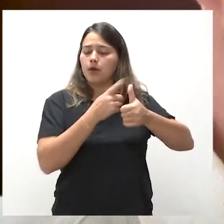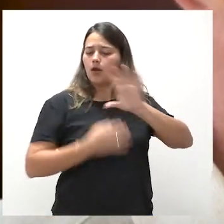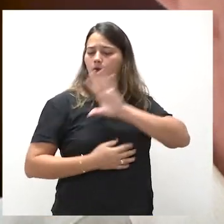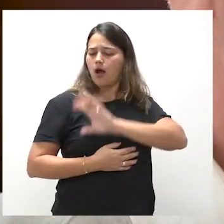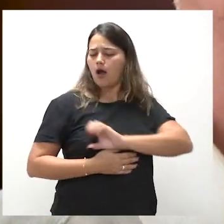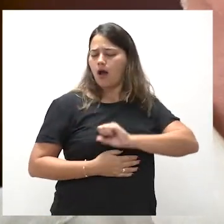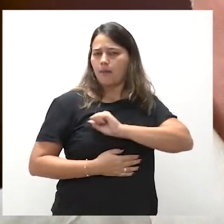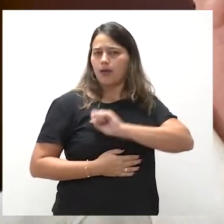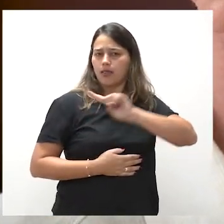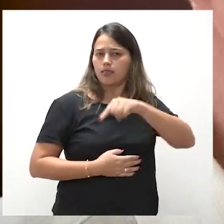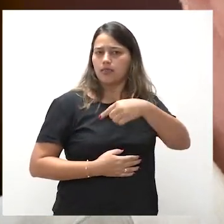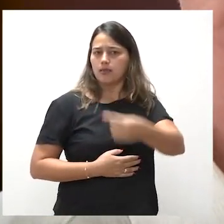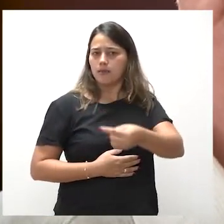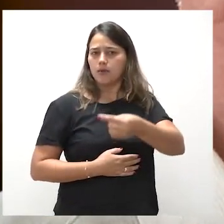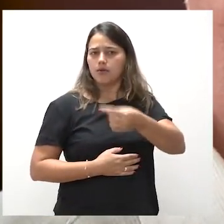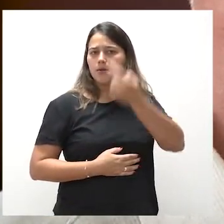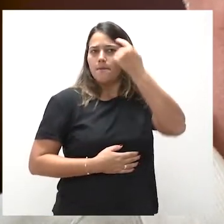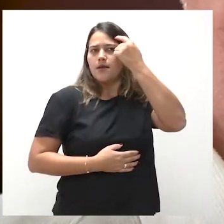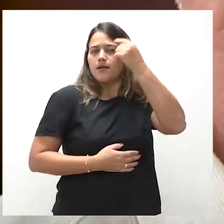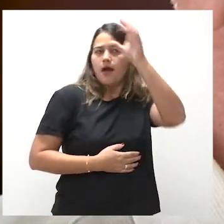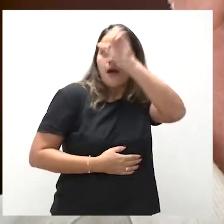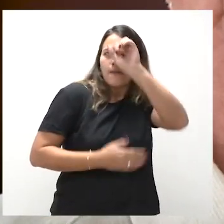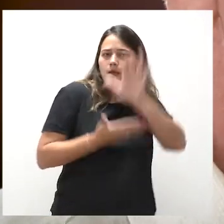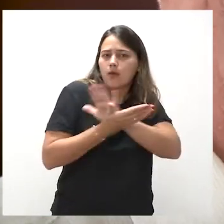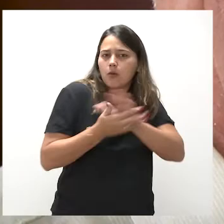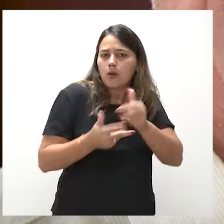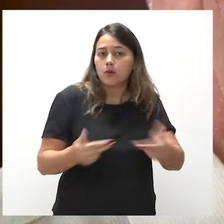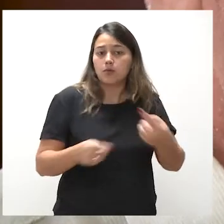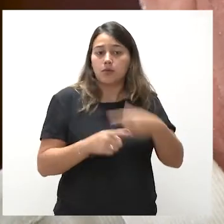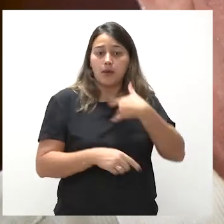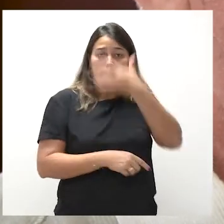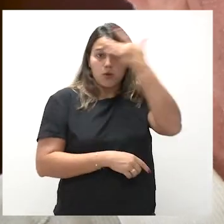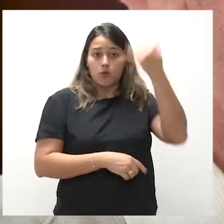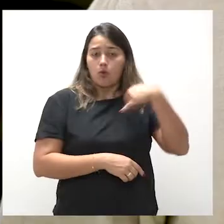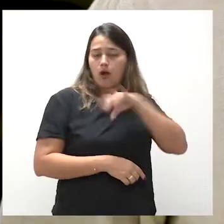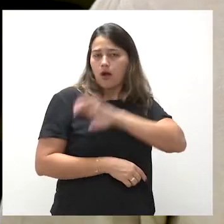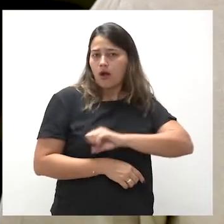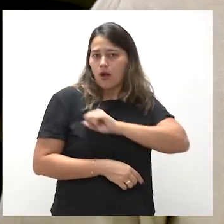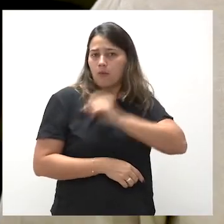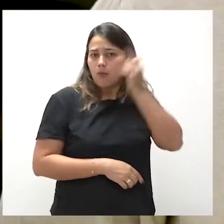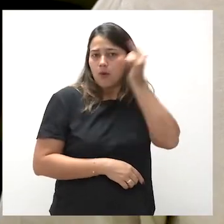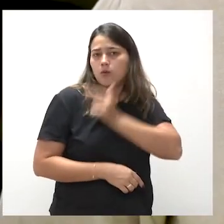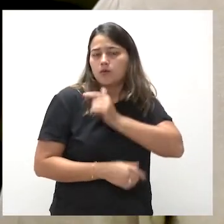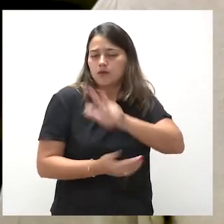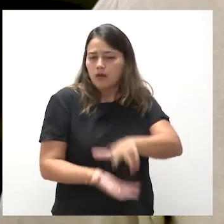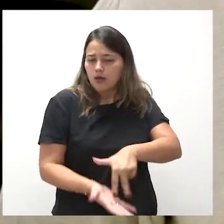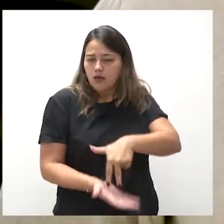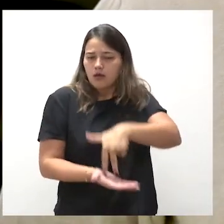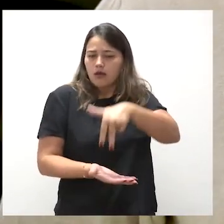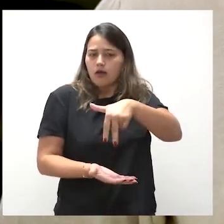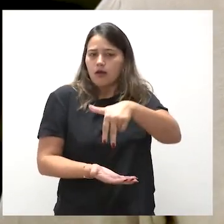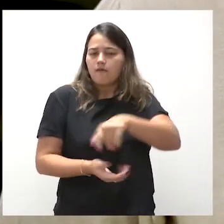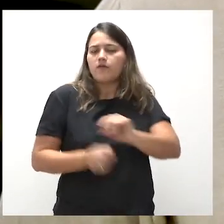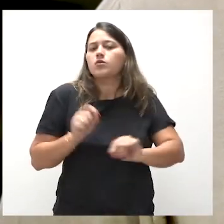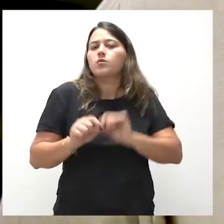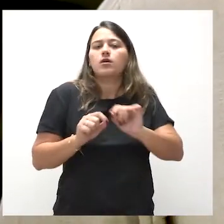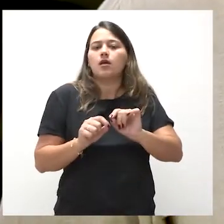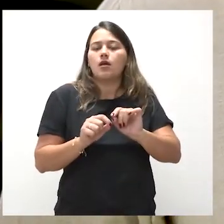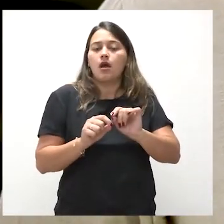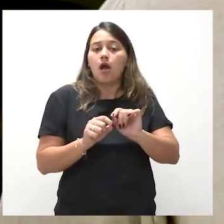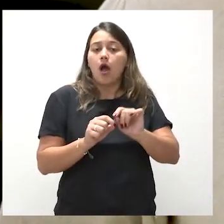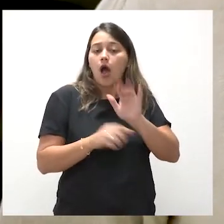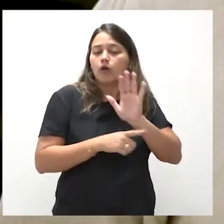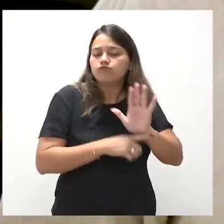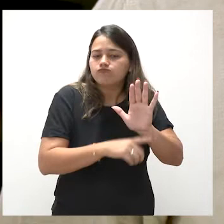Primeiro amar e depois pensar em aprender alguma coisa. Porque quem ama consegue tirar os pés do chão e usufruir